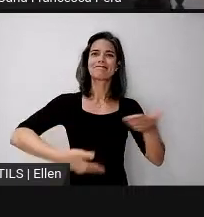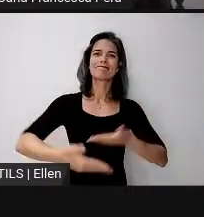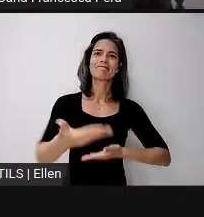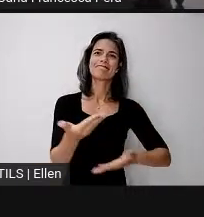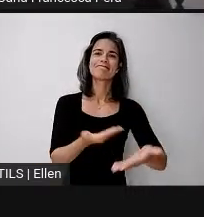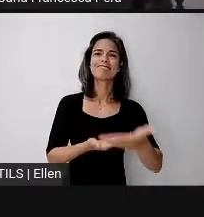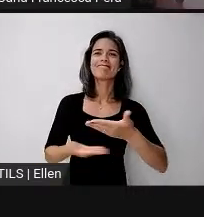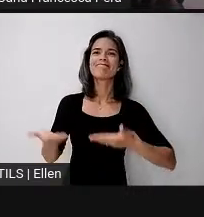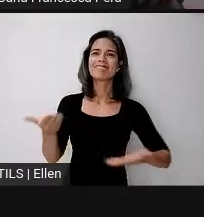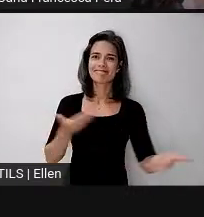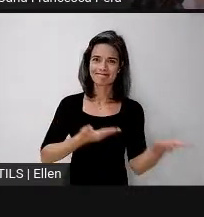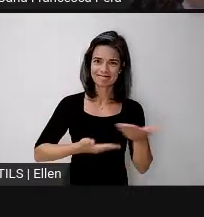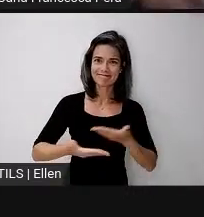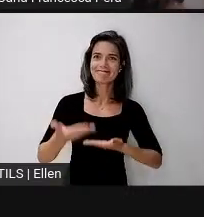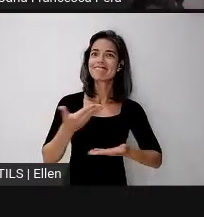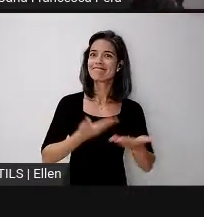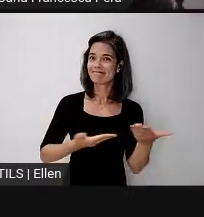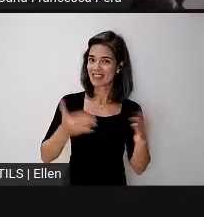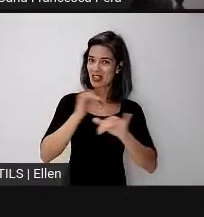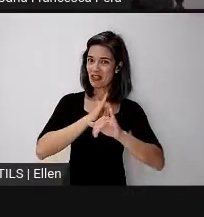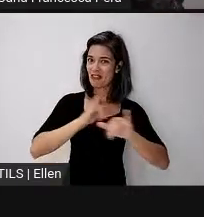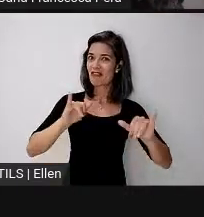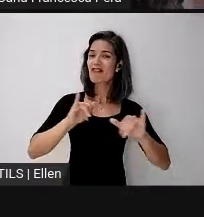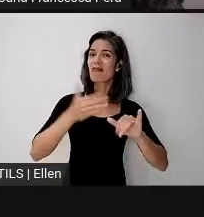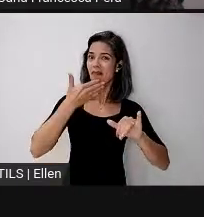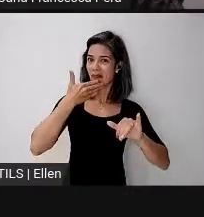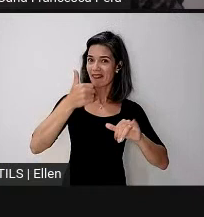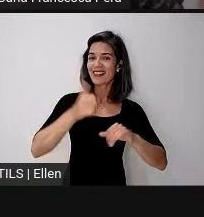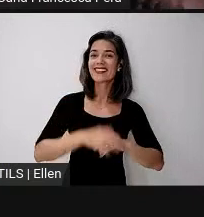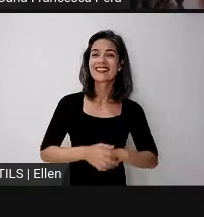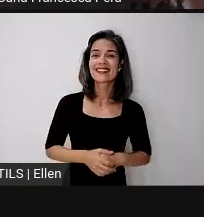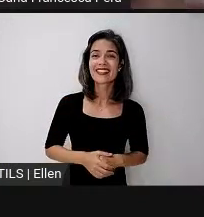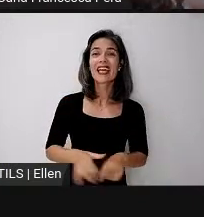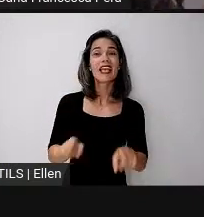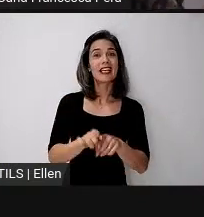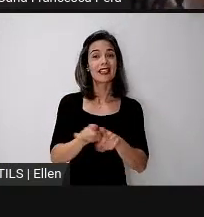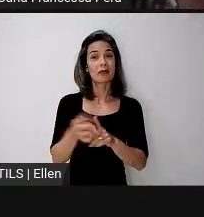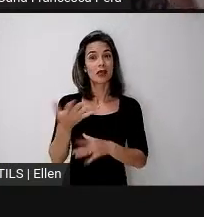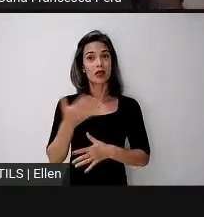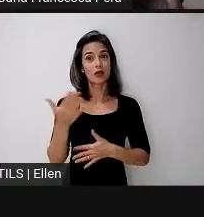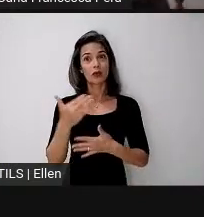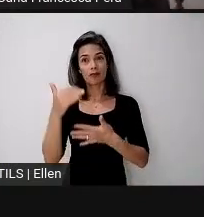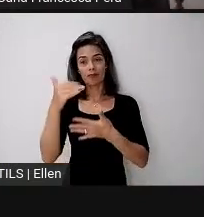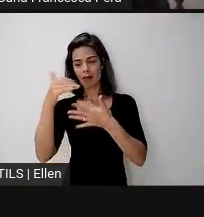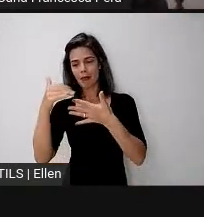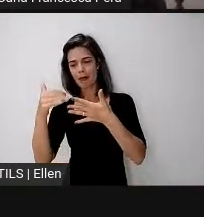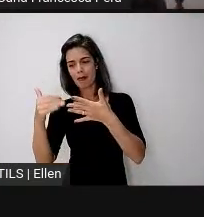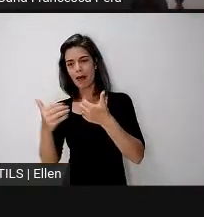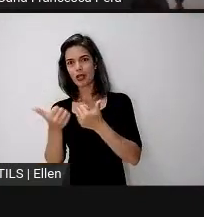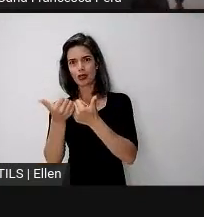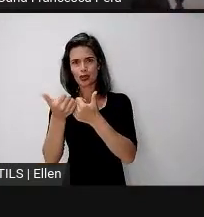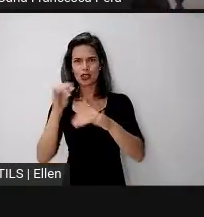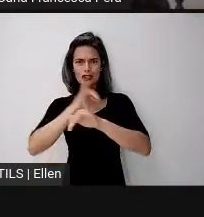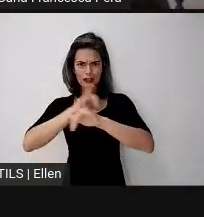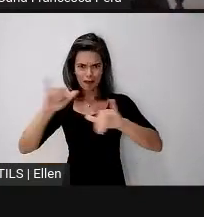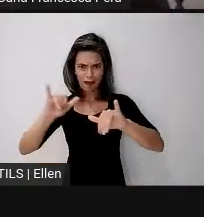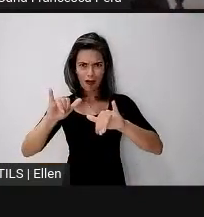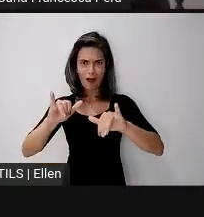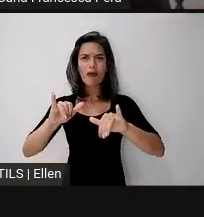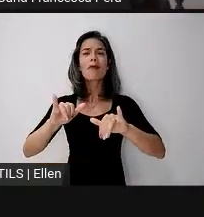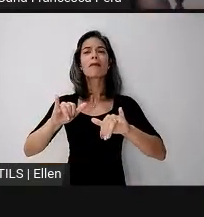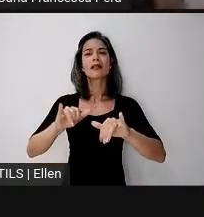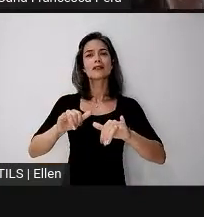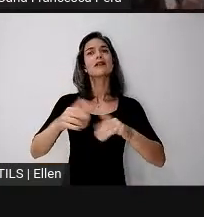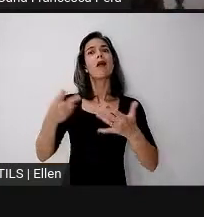né? E quero também que esses tutoriais aqui vão crescendo porque quero conhecer as demandas de vocês.